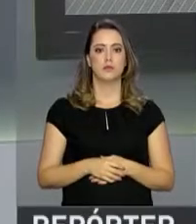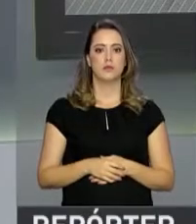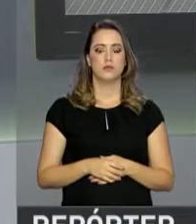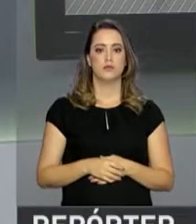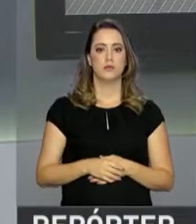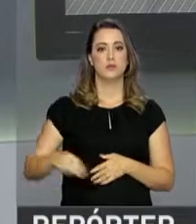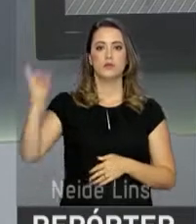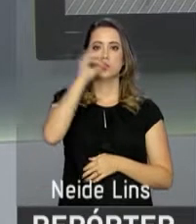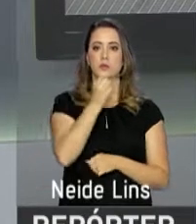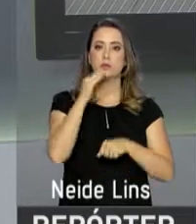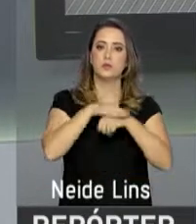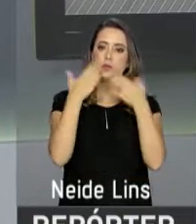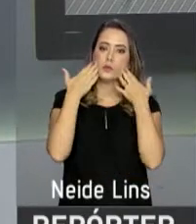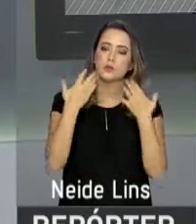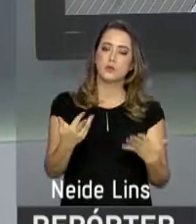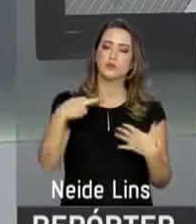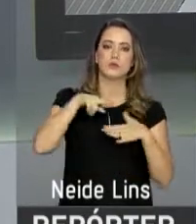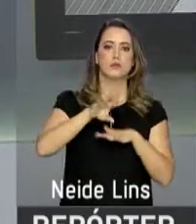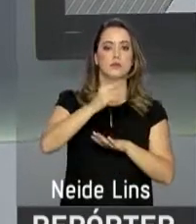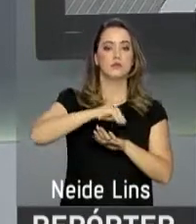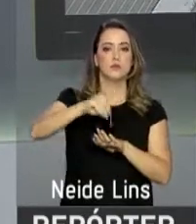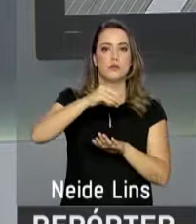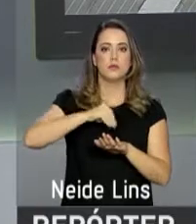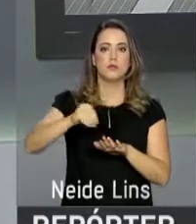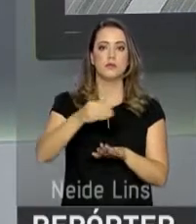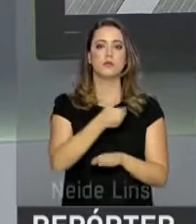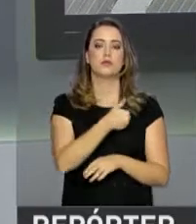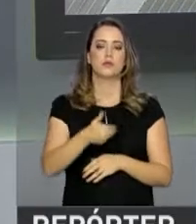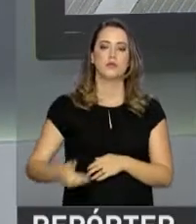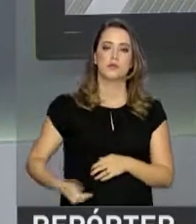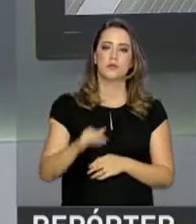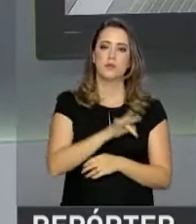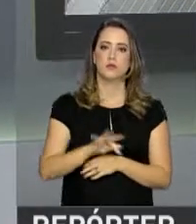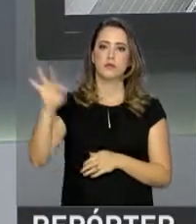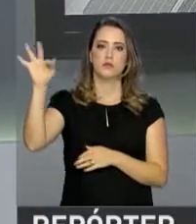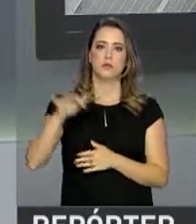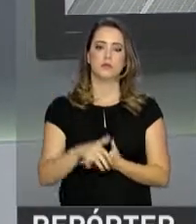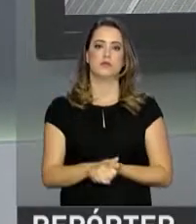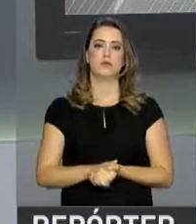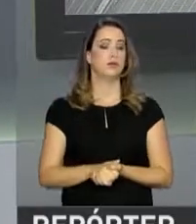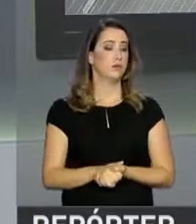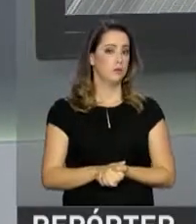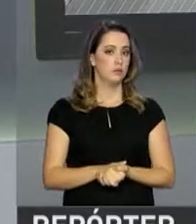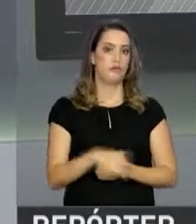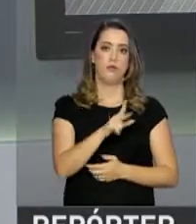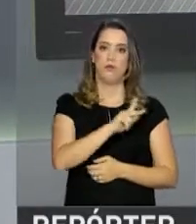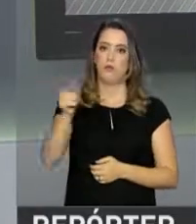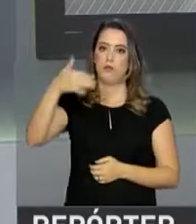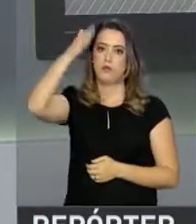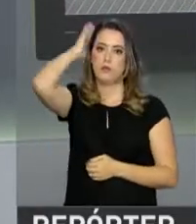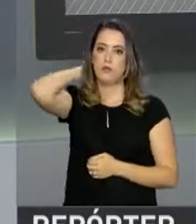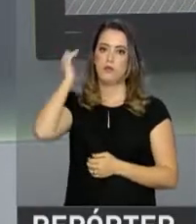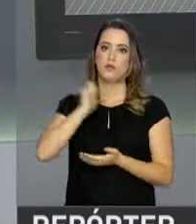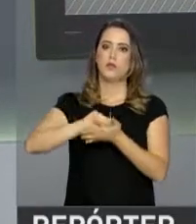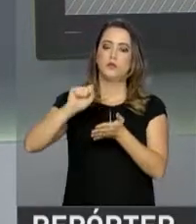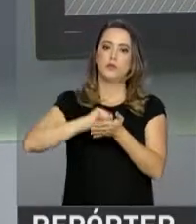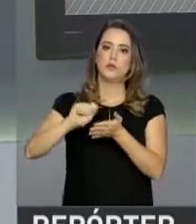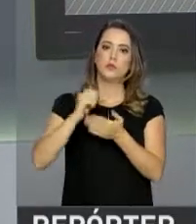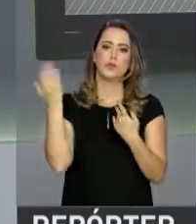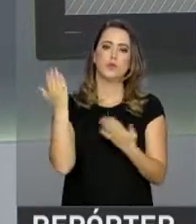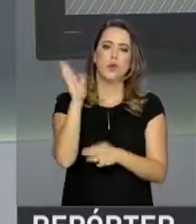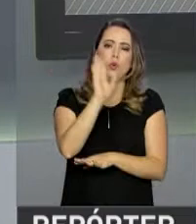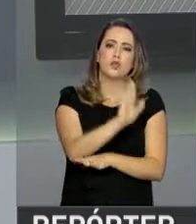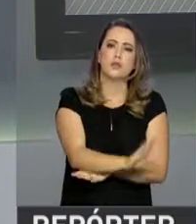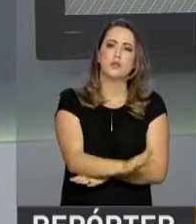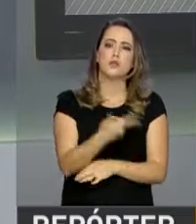Olá, boa noite. No ar, o repórter NBR trazendo para você as notícias do governo federal. O presidente Michel Temer assinou nesta